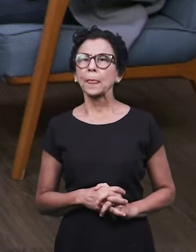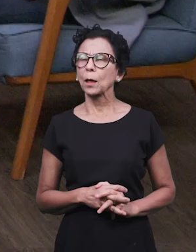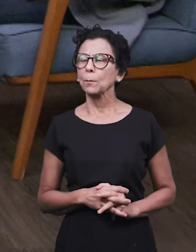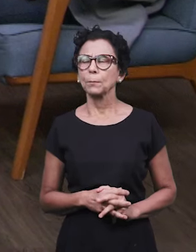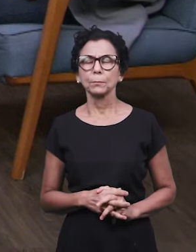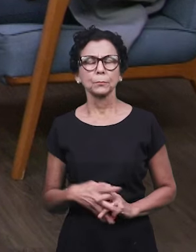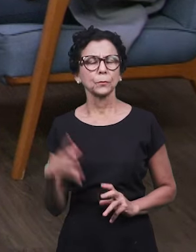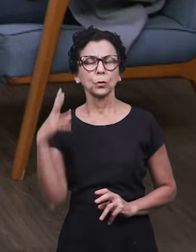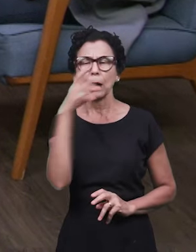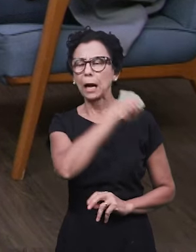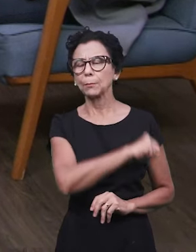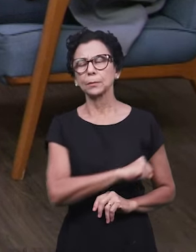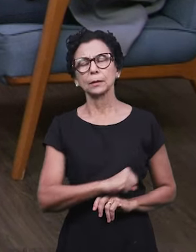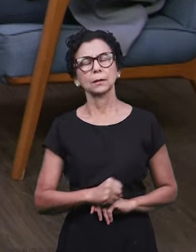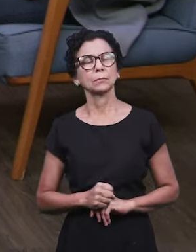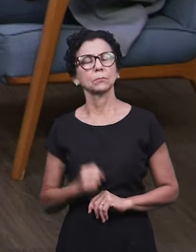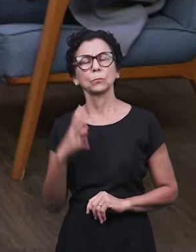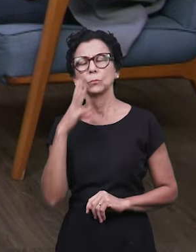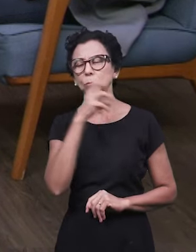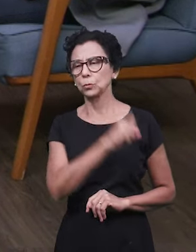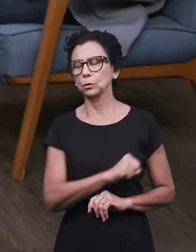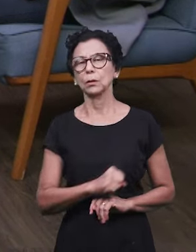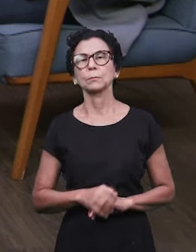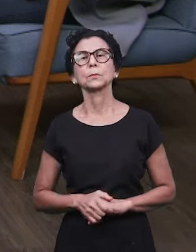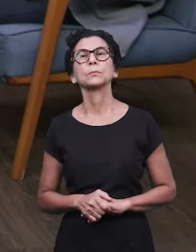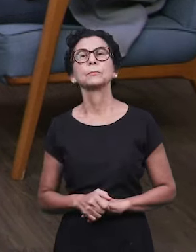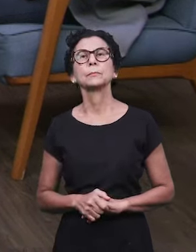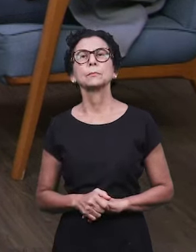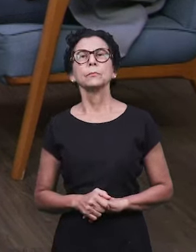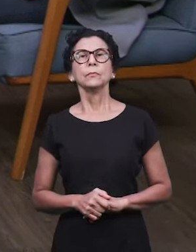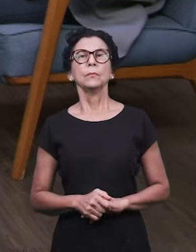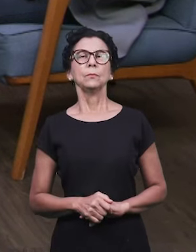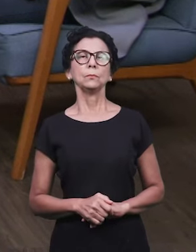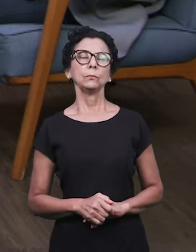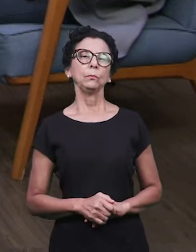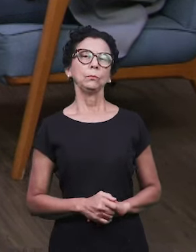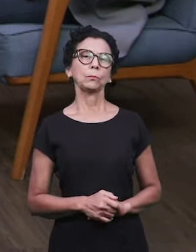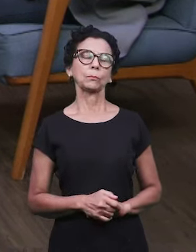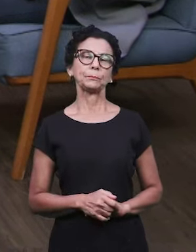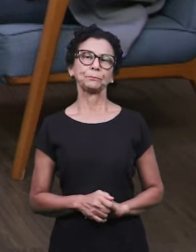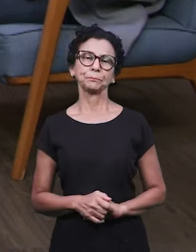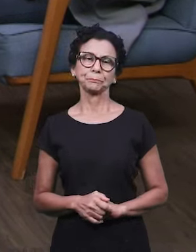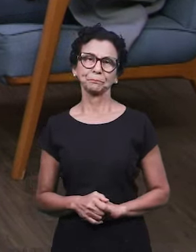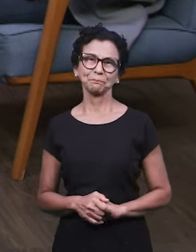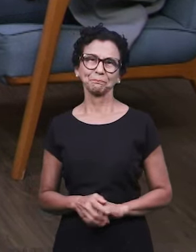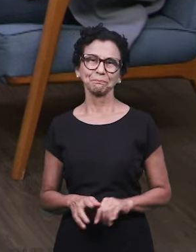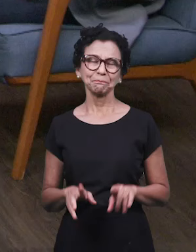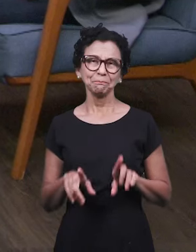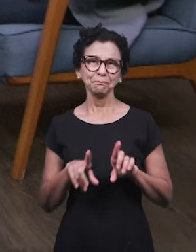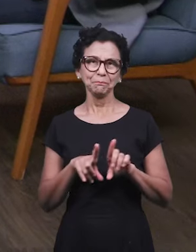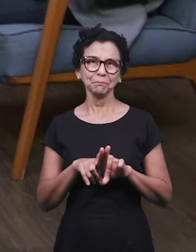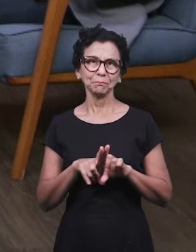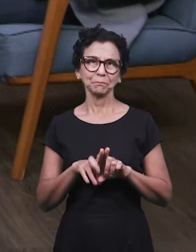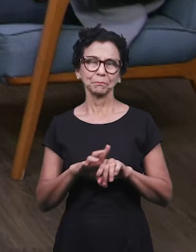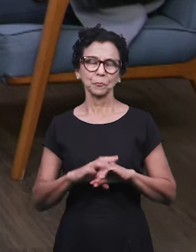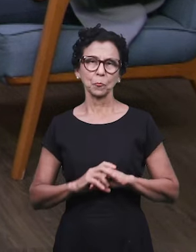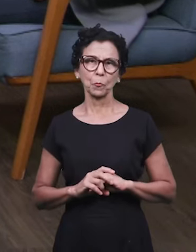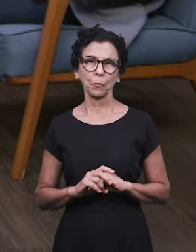frequência muito É uma velocidade muito grande. Muito grande. Tem sido isso. Bom, usamos uma expressão aqui,